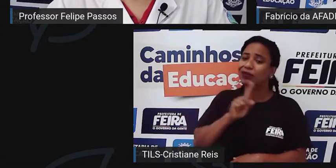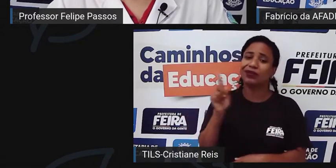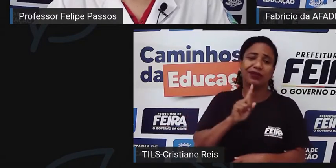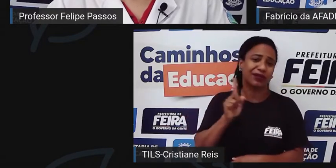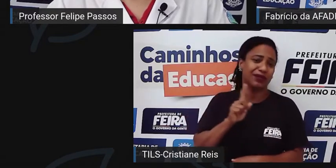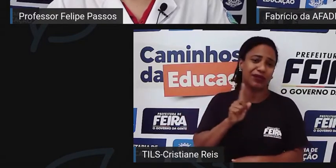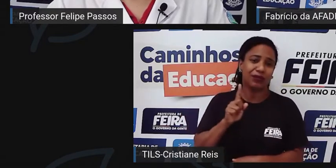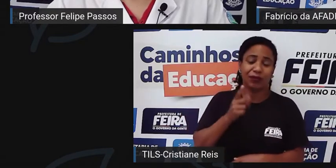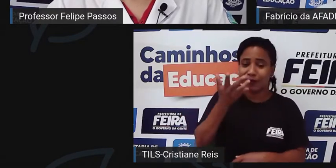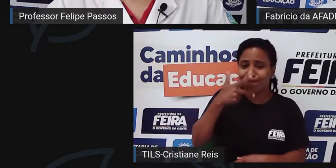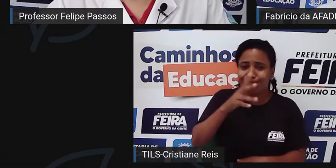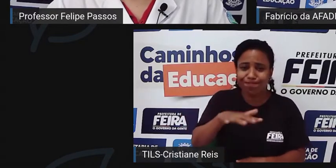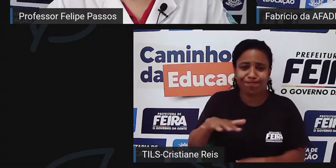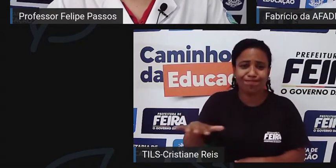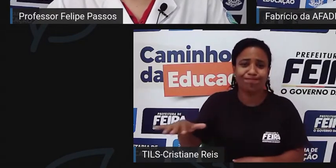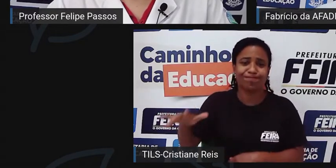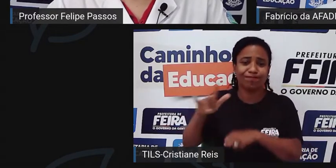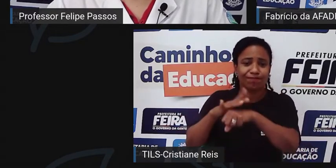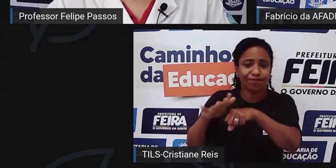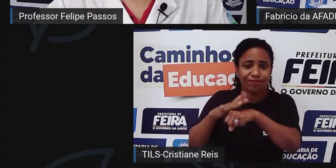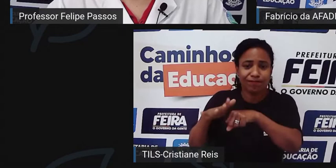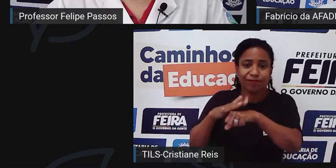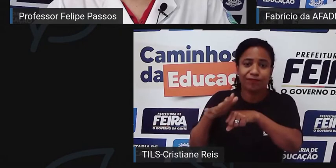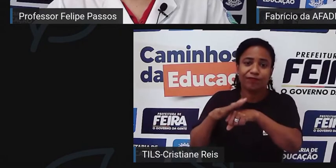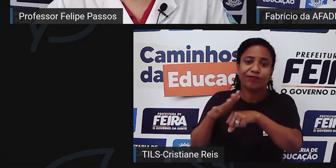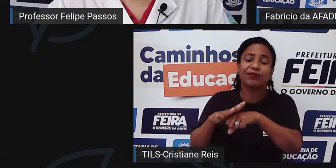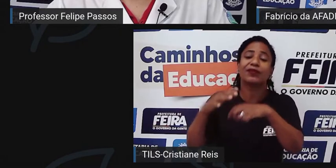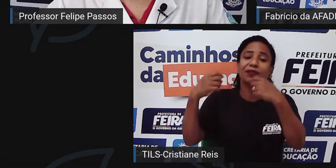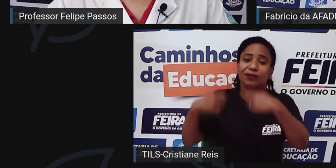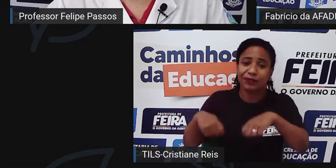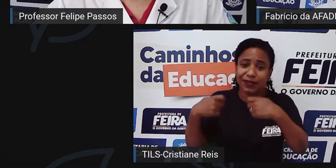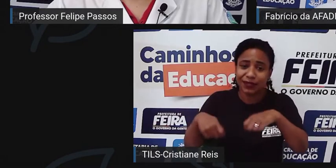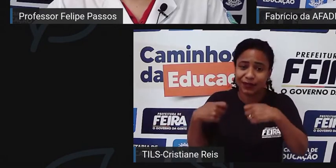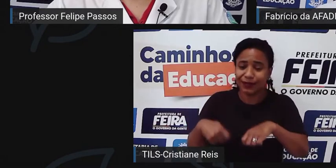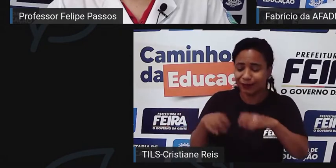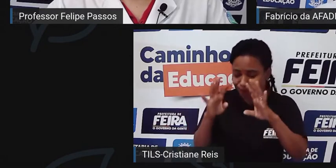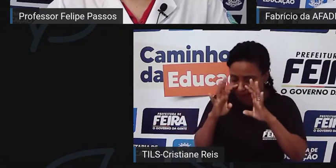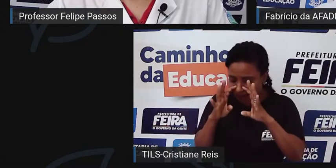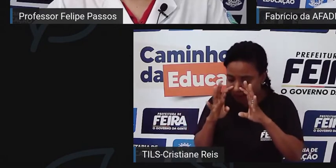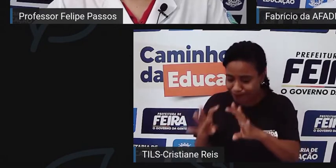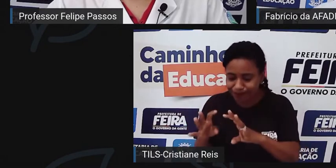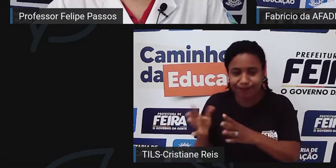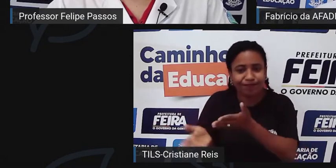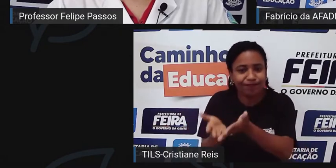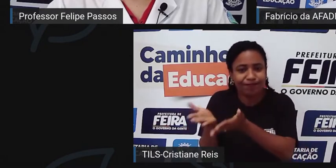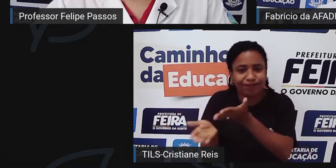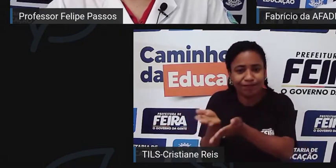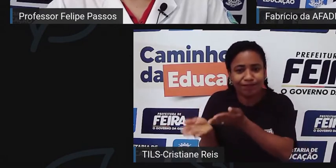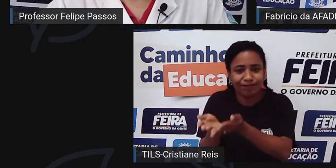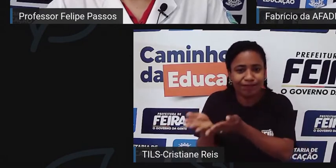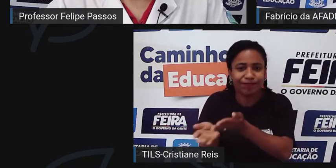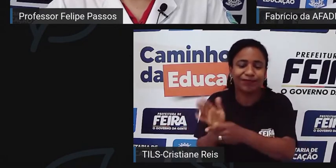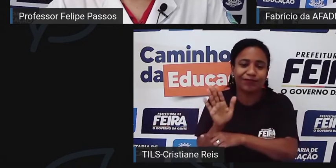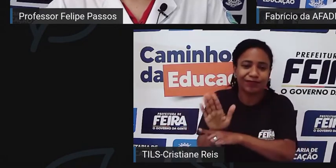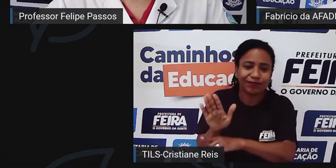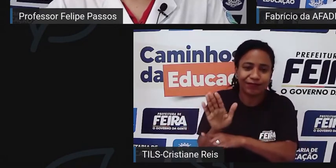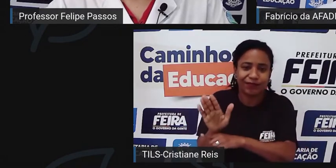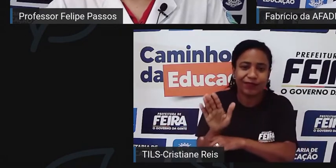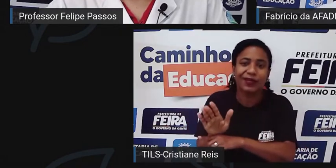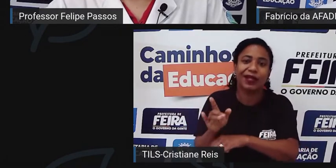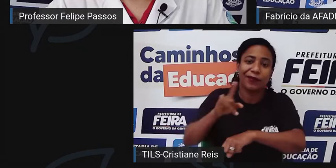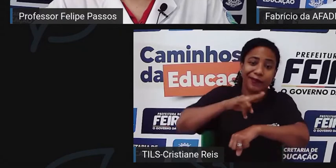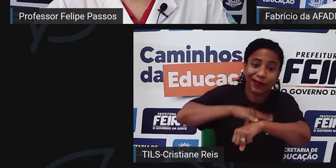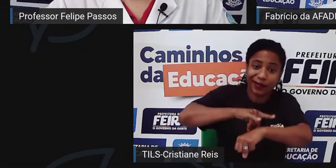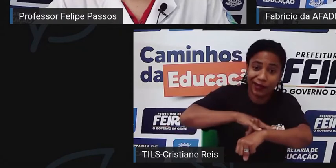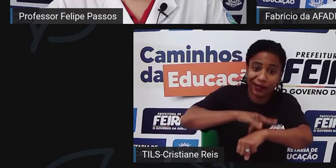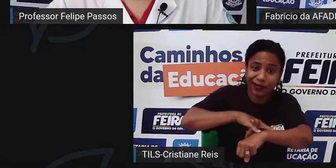criança que tem a doença falciforme, ele necessita de um olhar especial, porque é uma criança que necessita muito ir ao banheiro, é uma